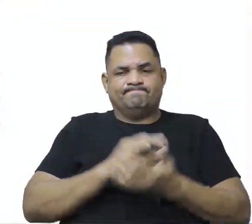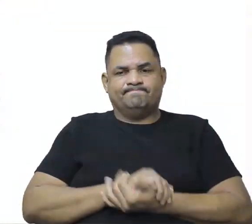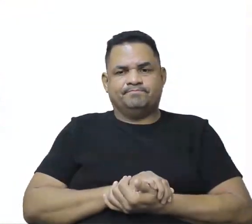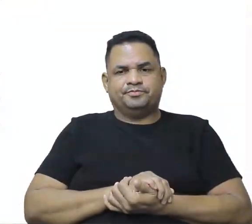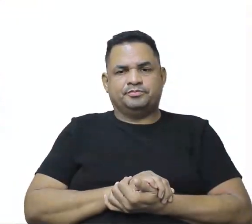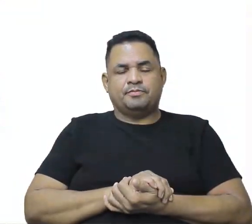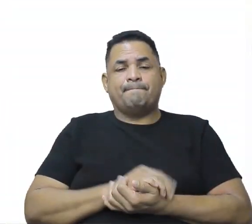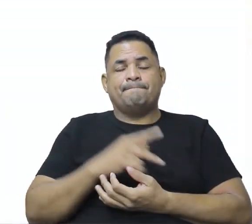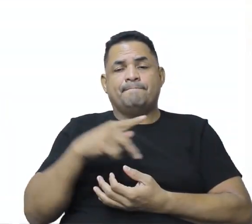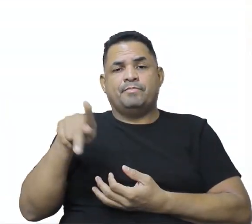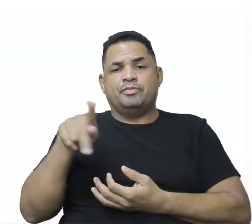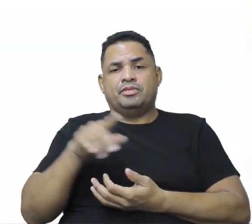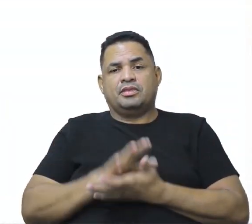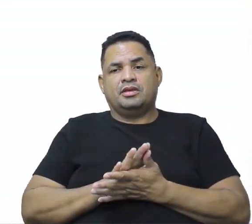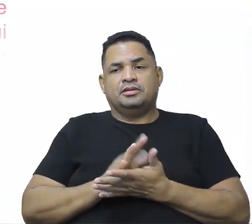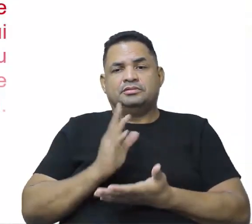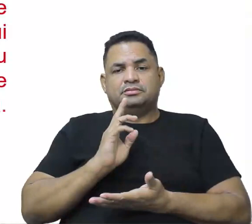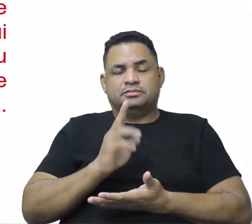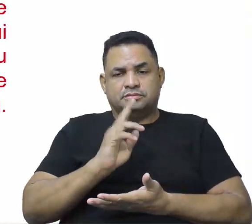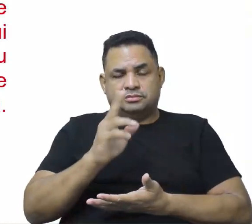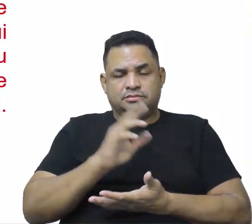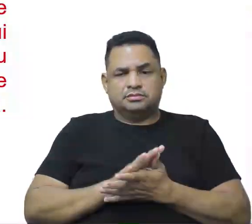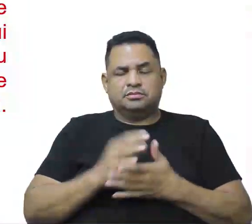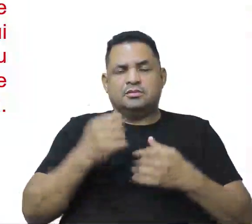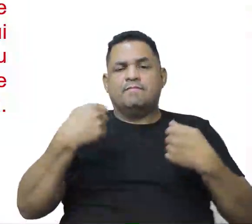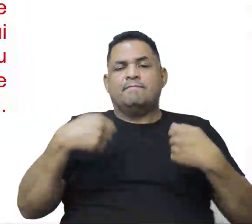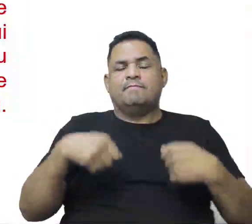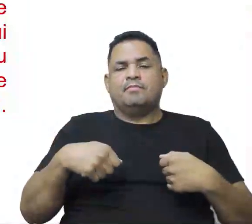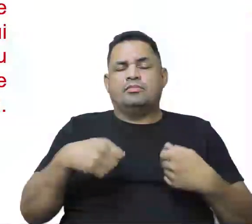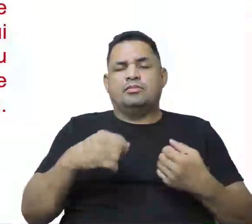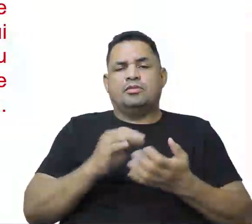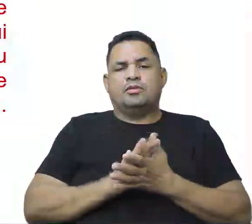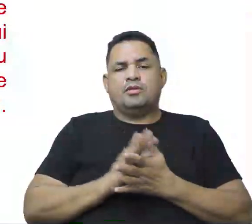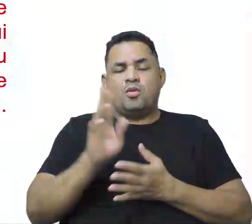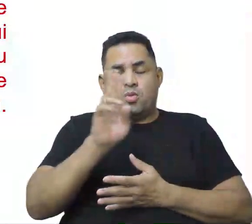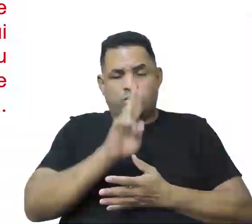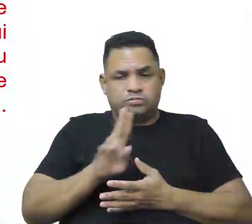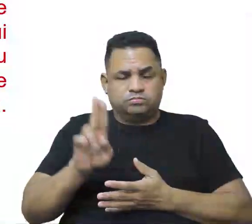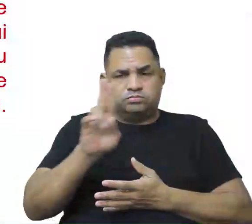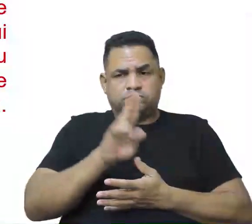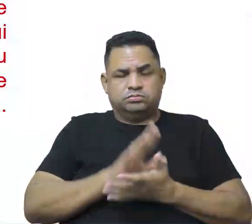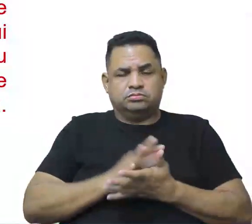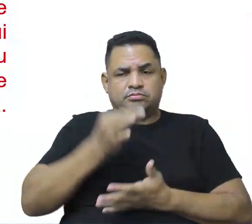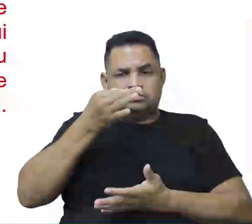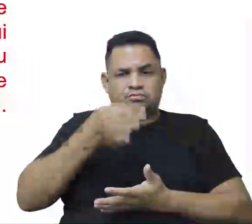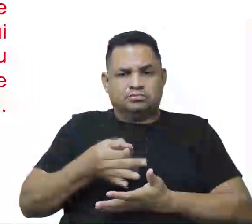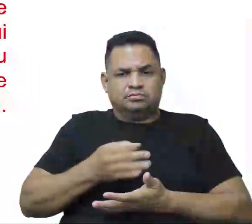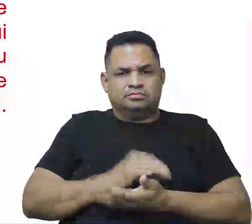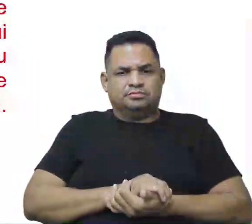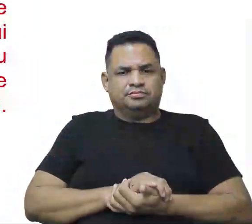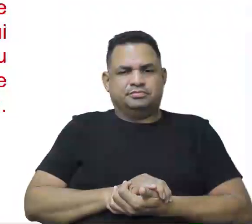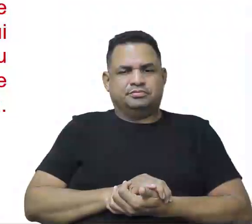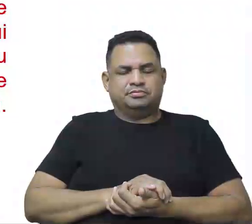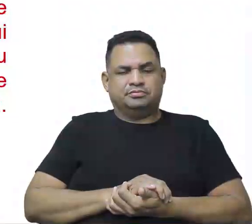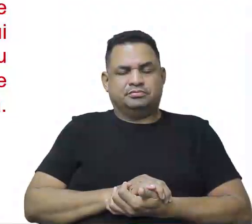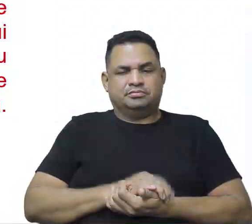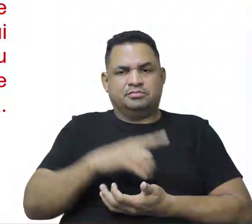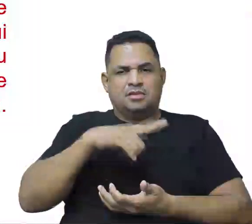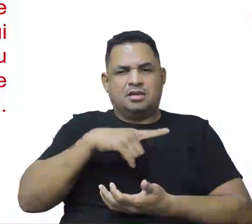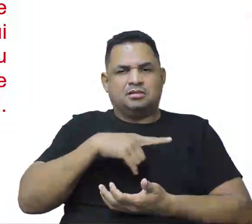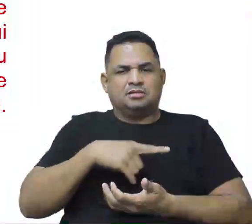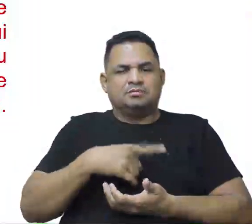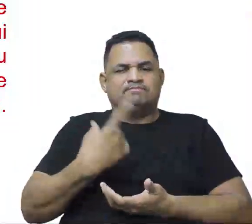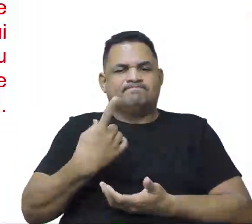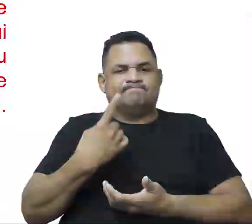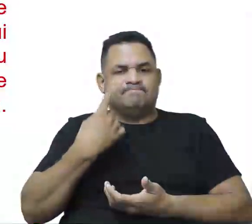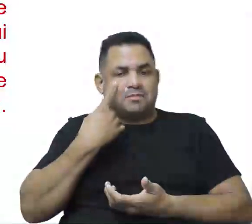Para que a gente cada vez mais possa consumir, tá certo? Então, a gente tem que estar o